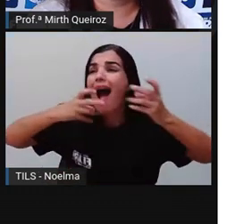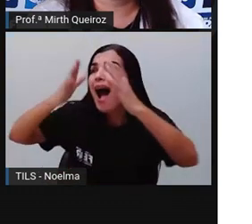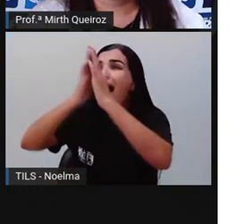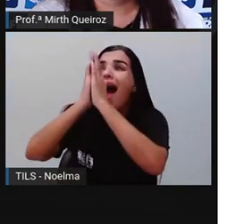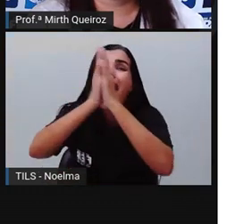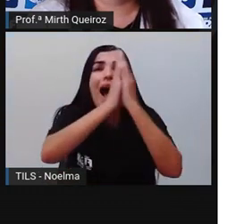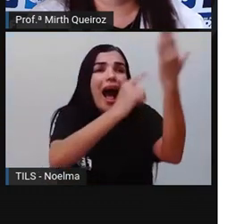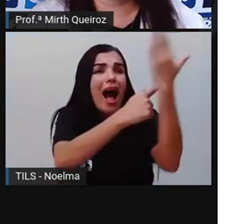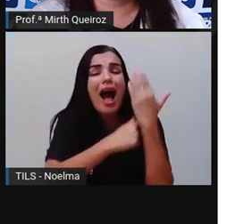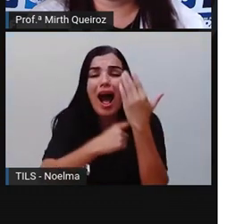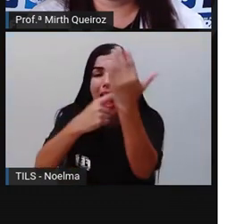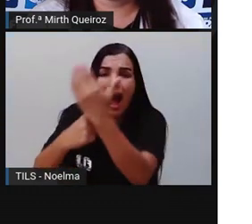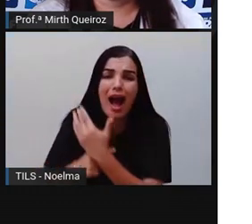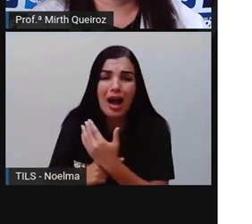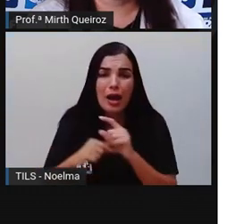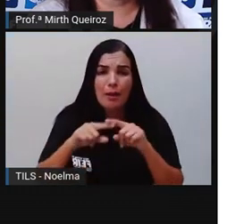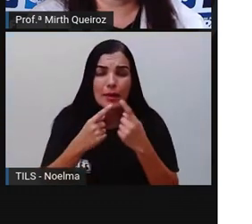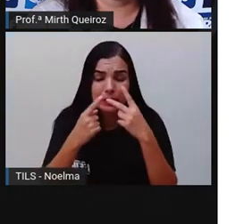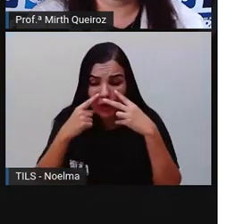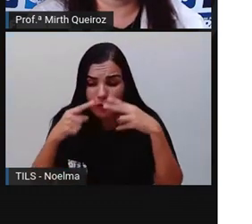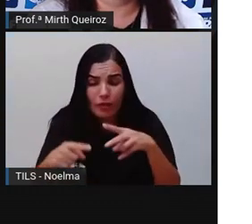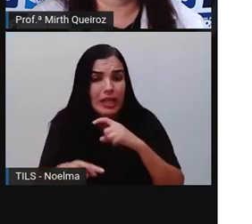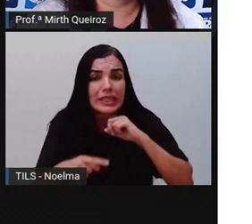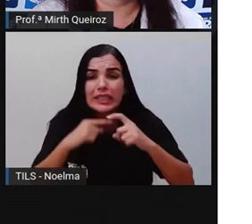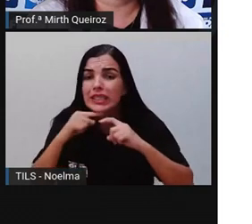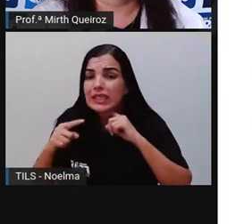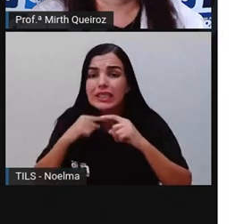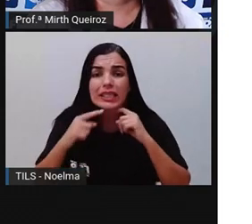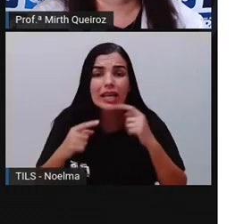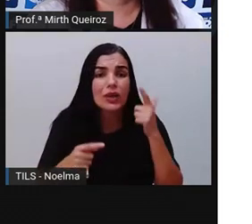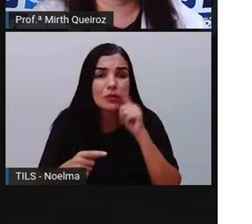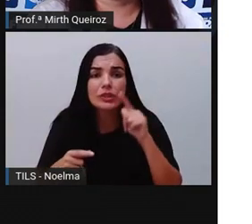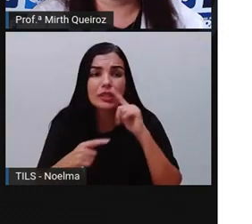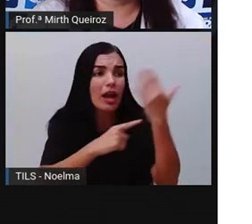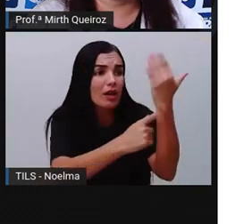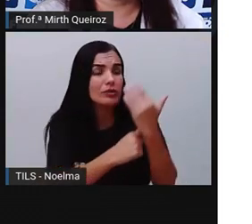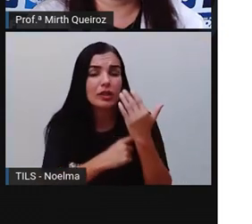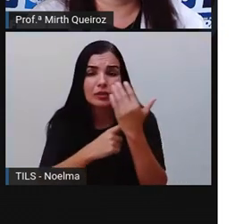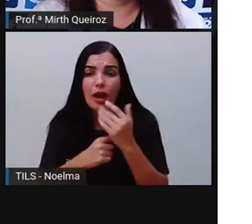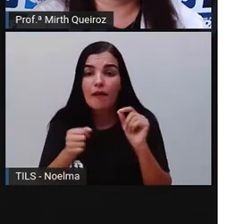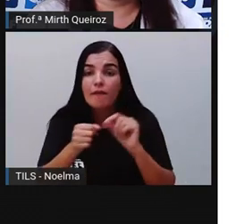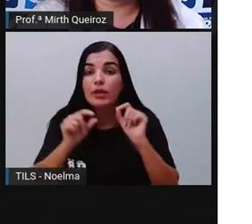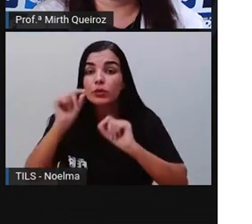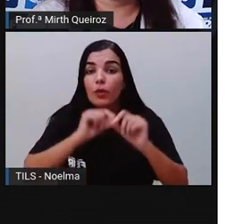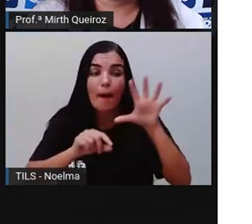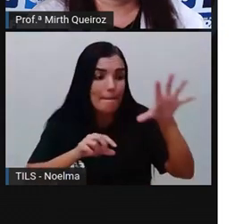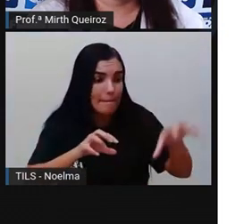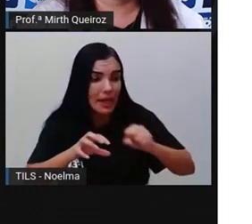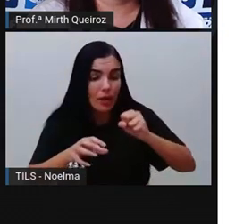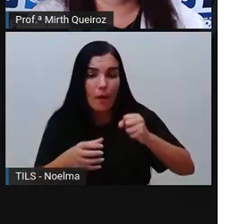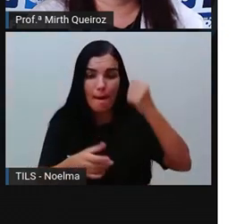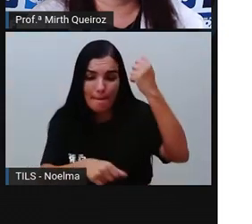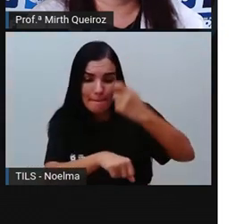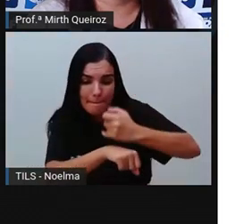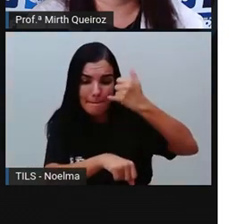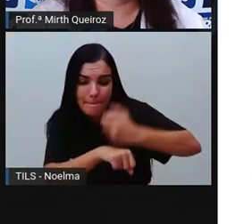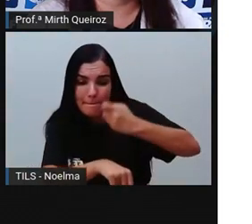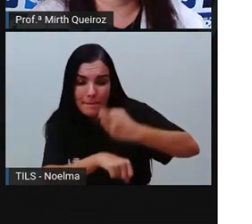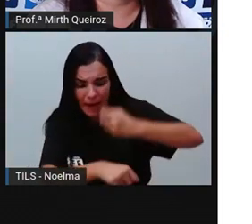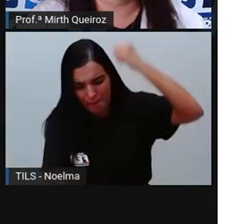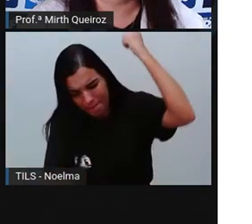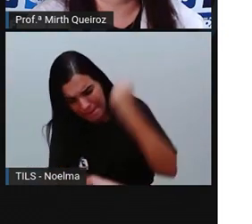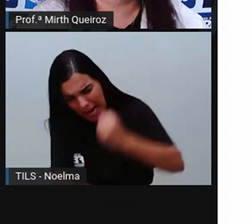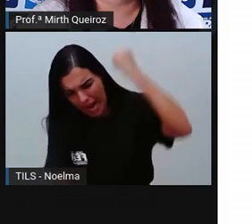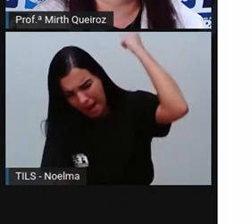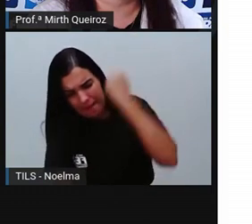ajuda, mas ao ver que ninguém acudia, buscou rapidamente uma pedra e começou a bater no